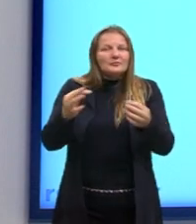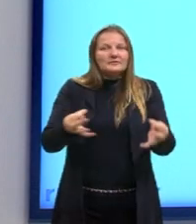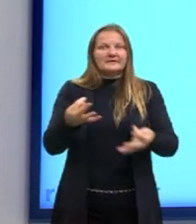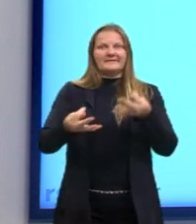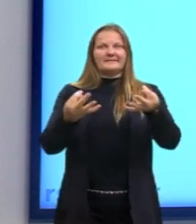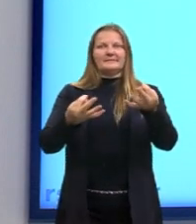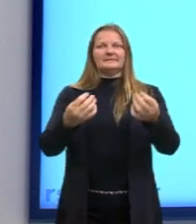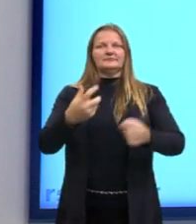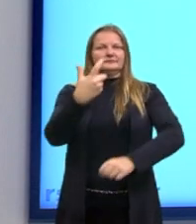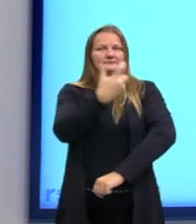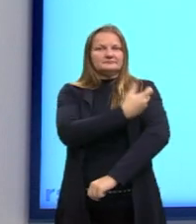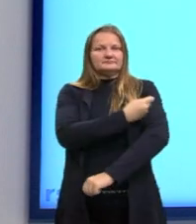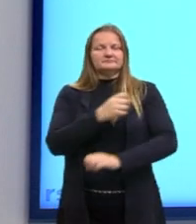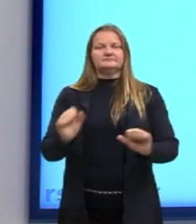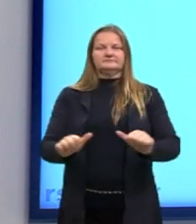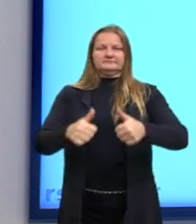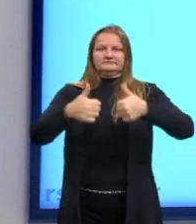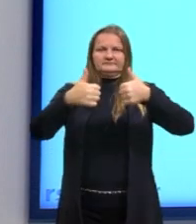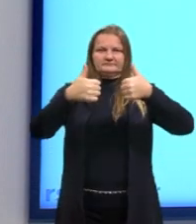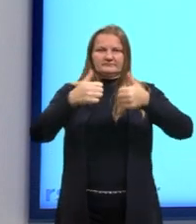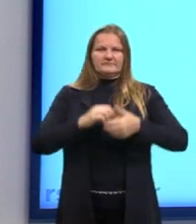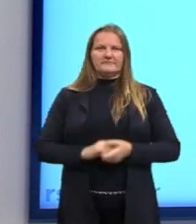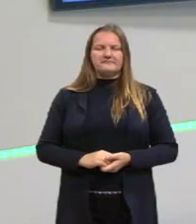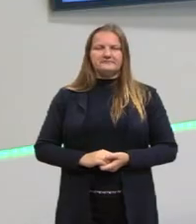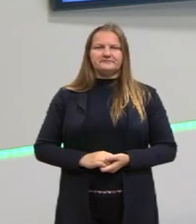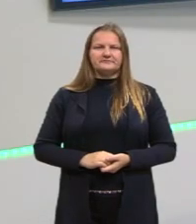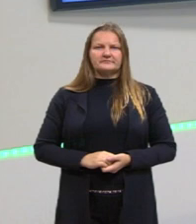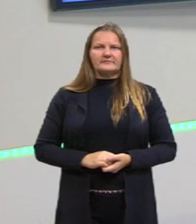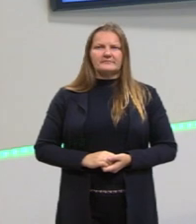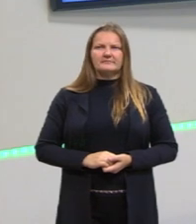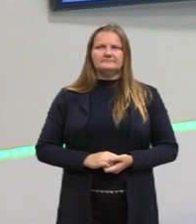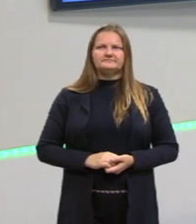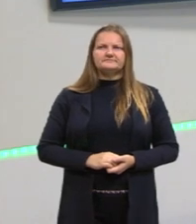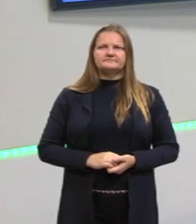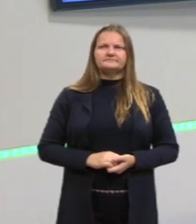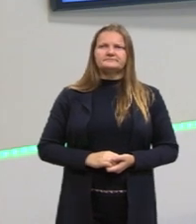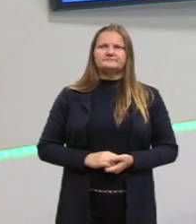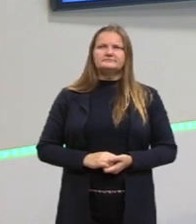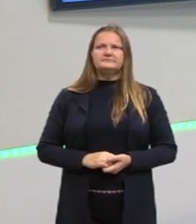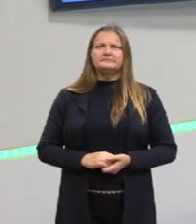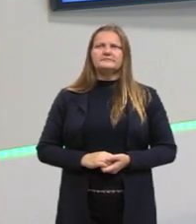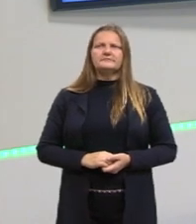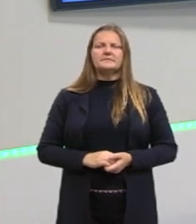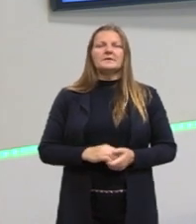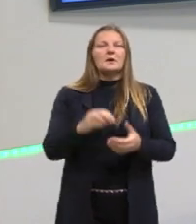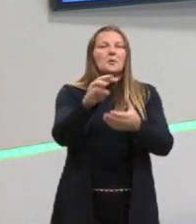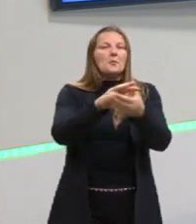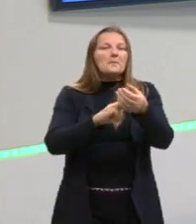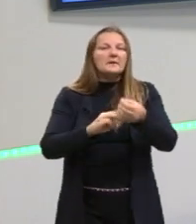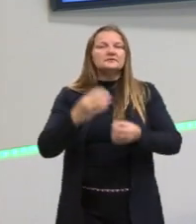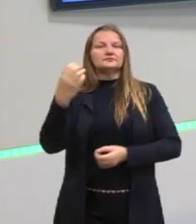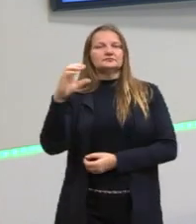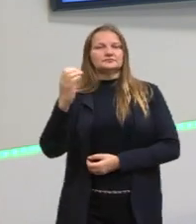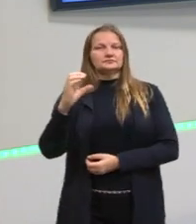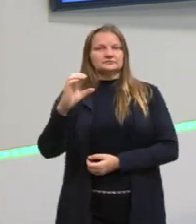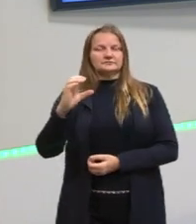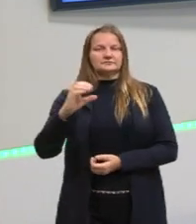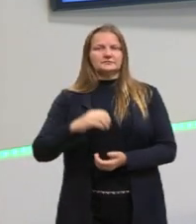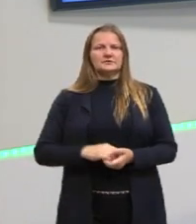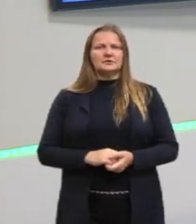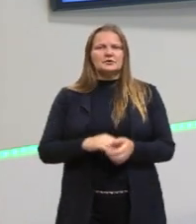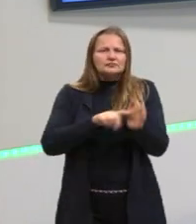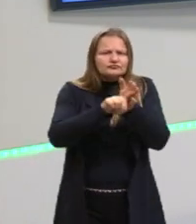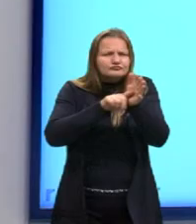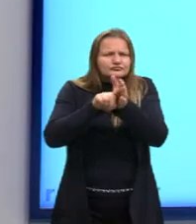enfim, etc e tal, né? Da Covid-19. Então, este é o método científico. Método científico